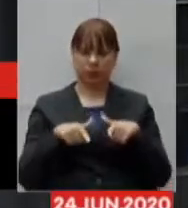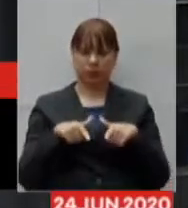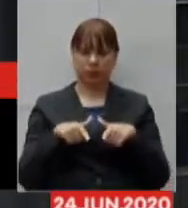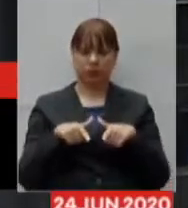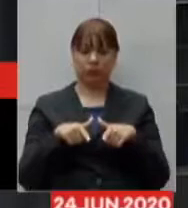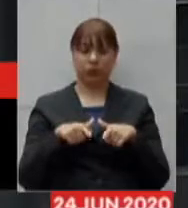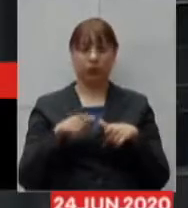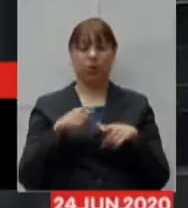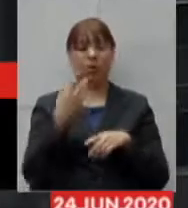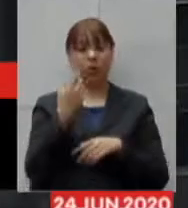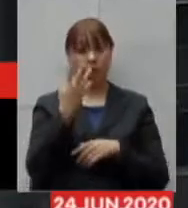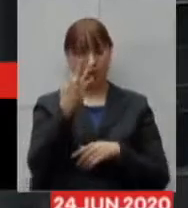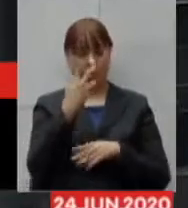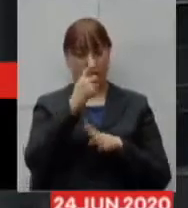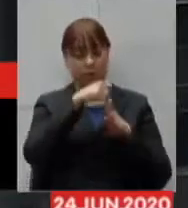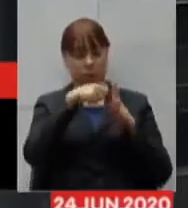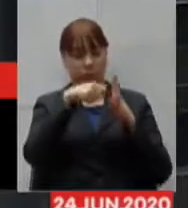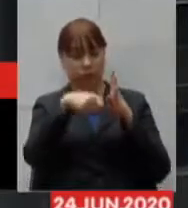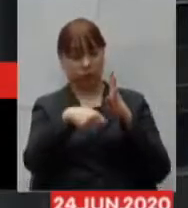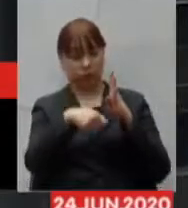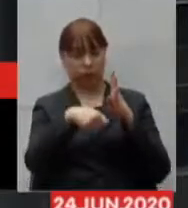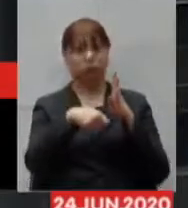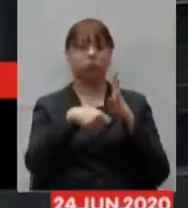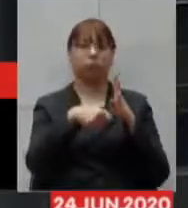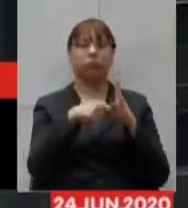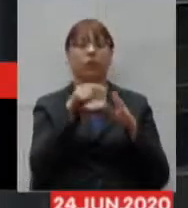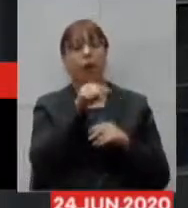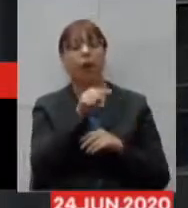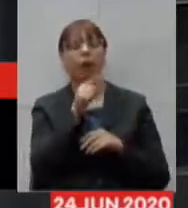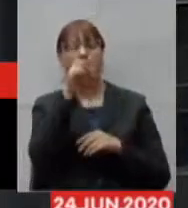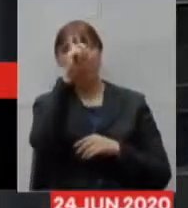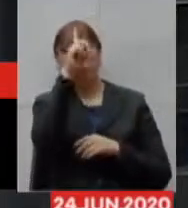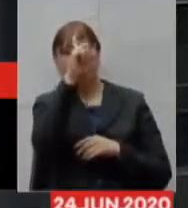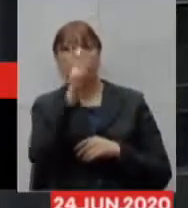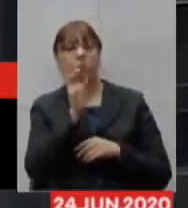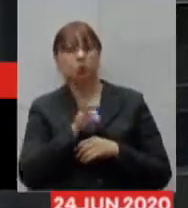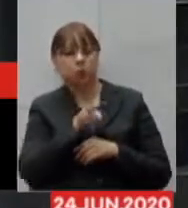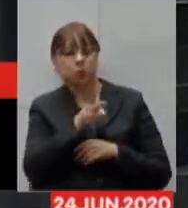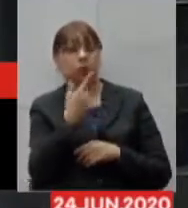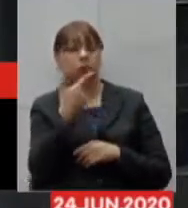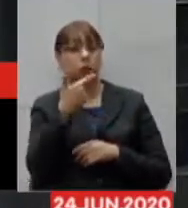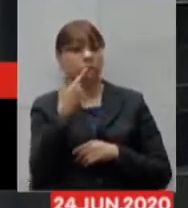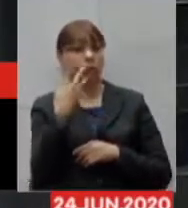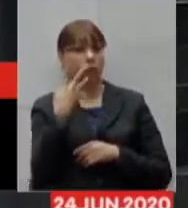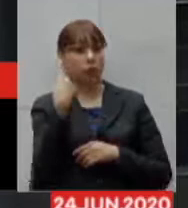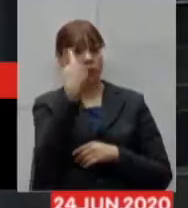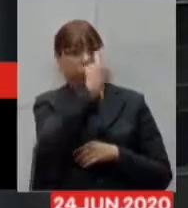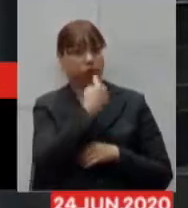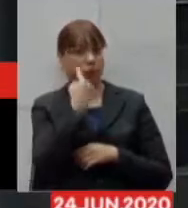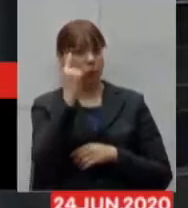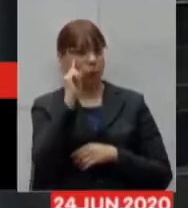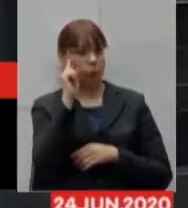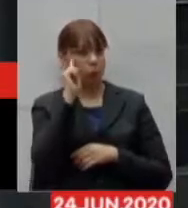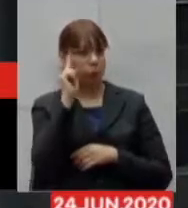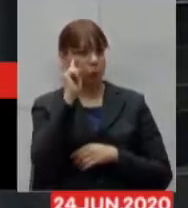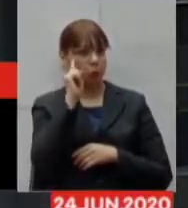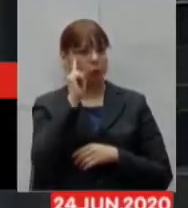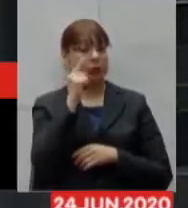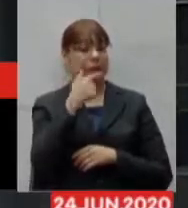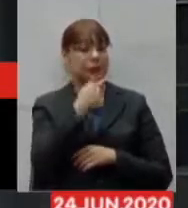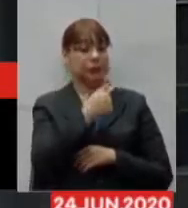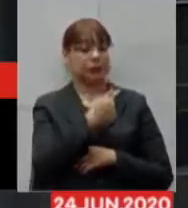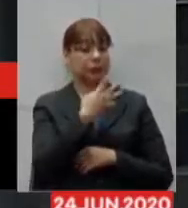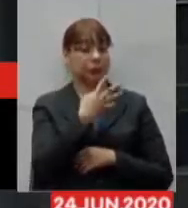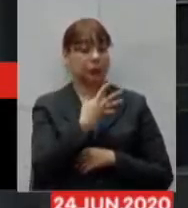os quatro meses, o hospital funcionando 24 horas por dia com 740